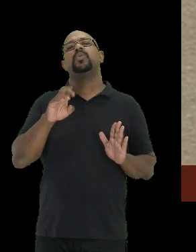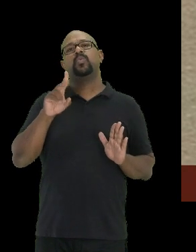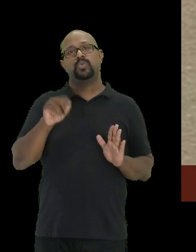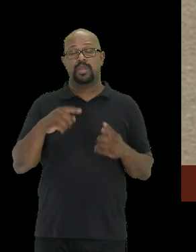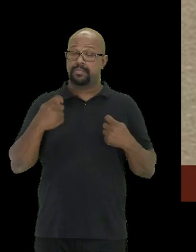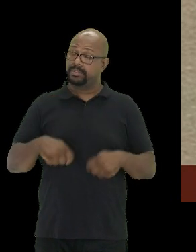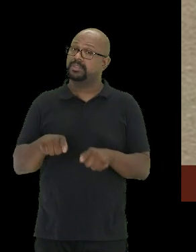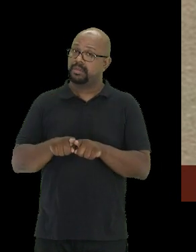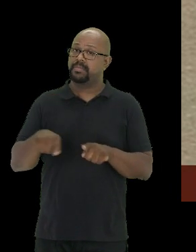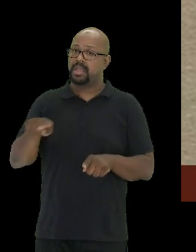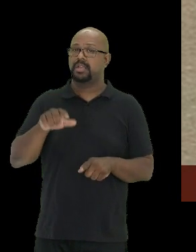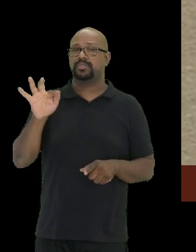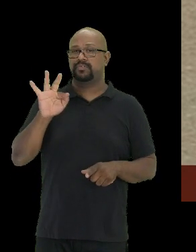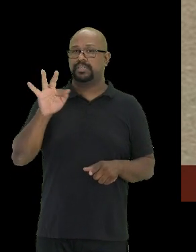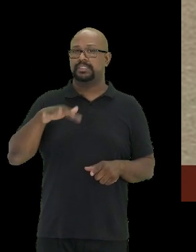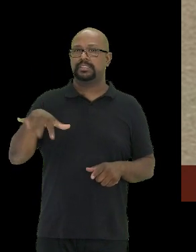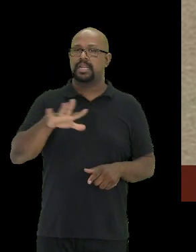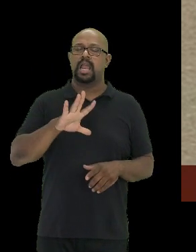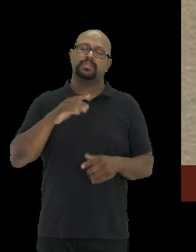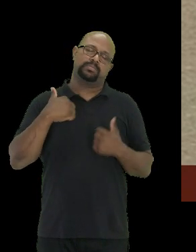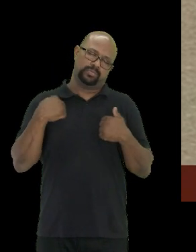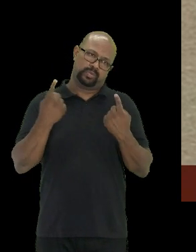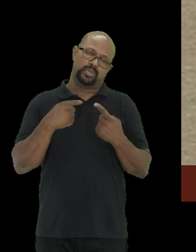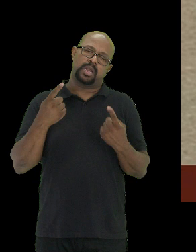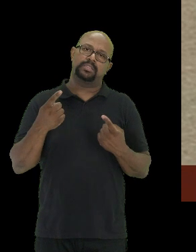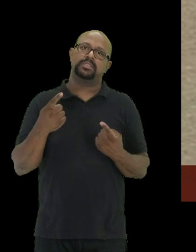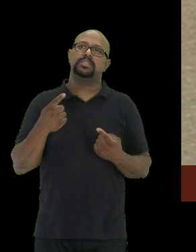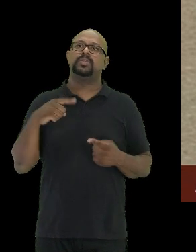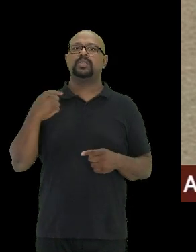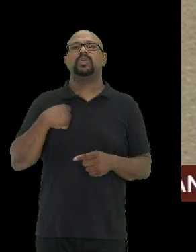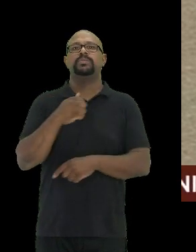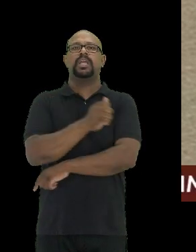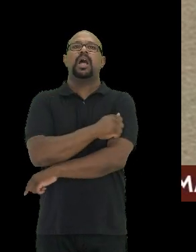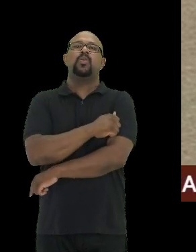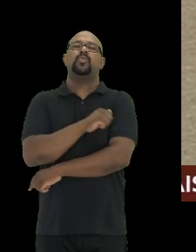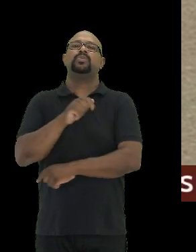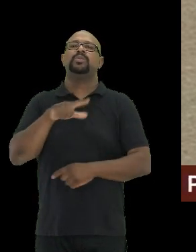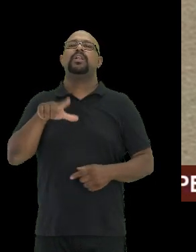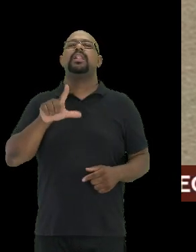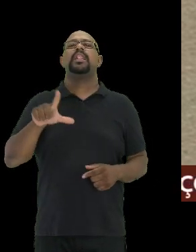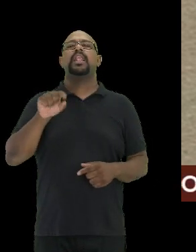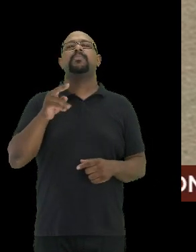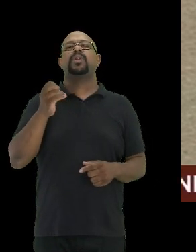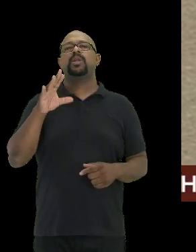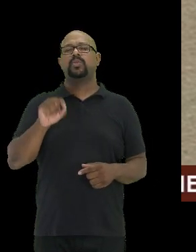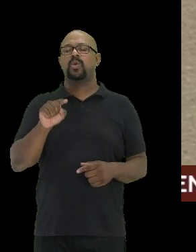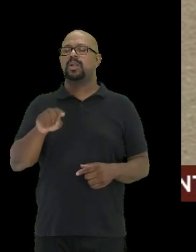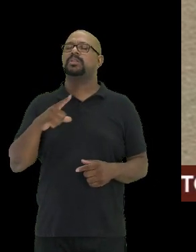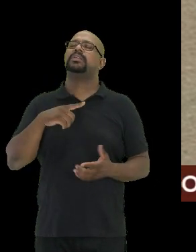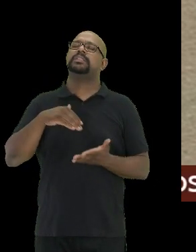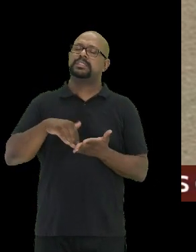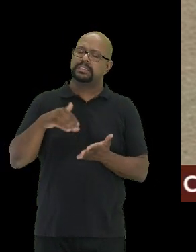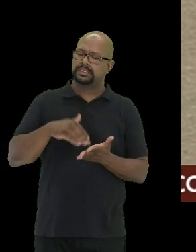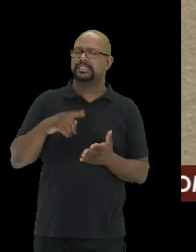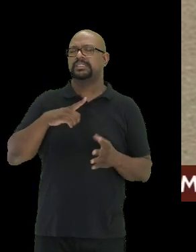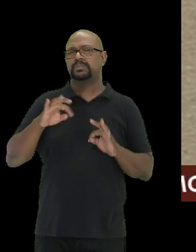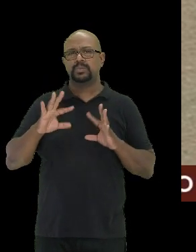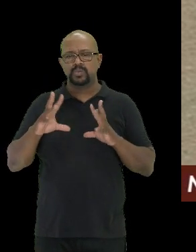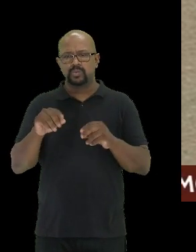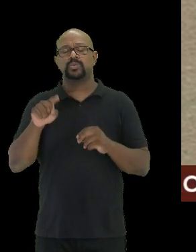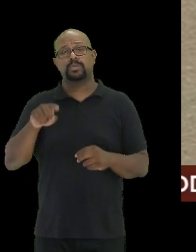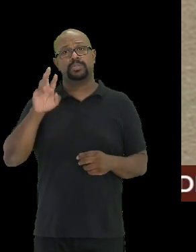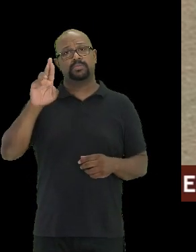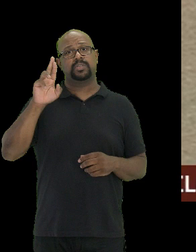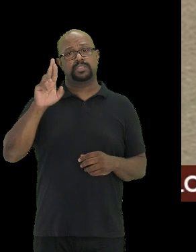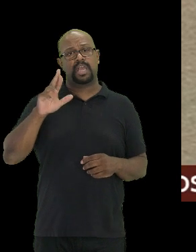também que as universidades, no nosso caso, nós somos, além de um laboratório, temos serpentário, temos aracnidário, somos